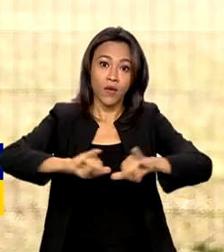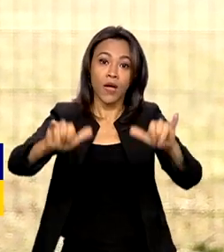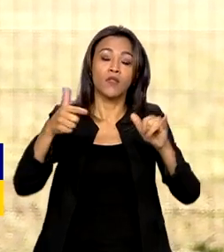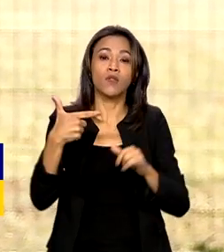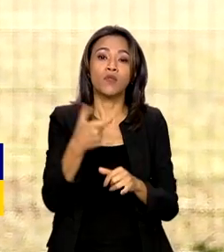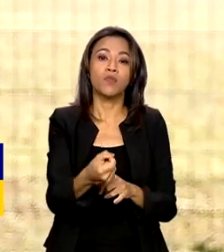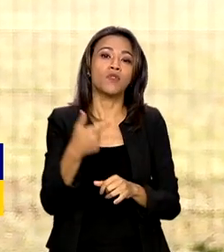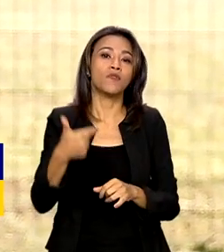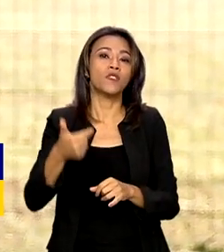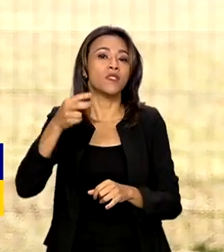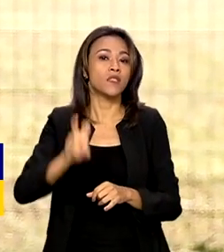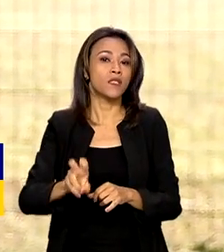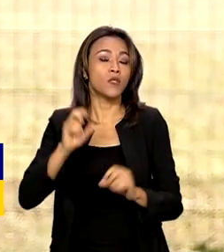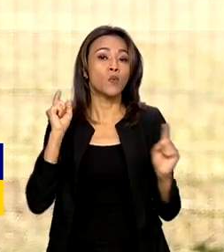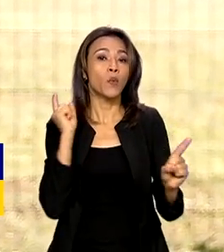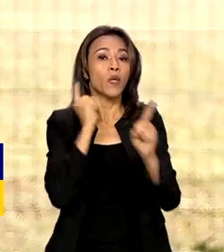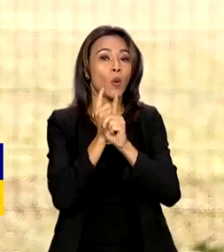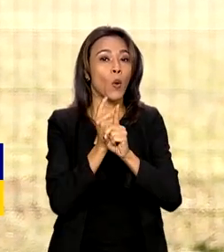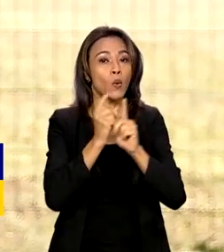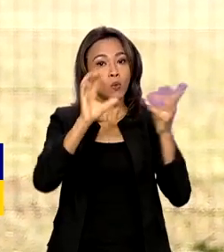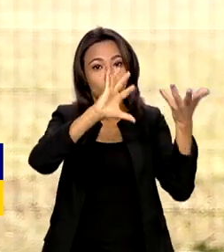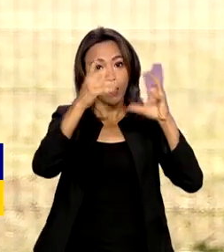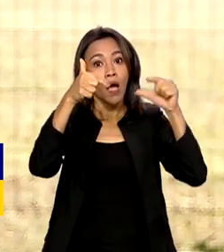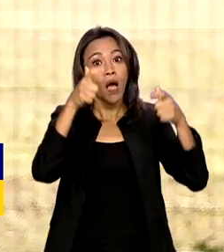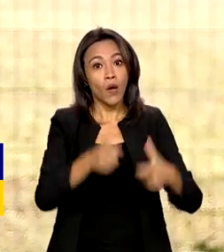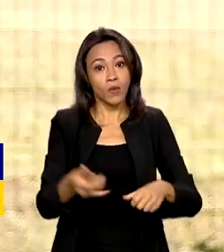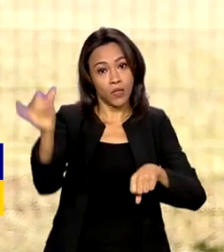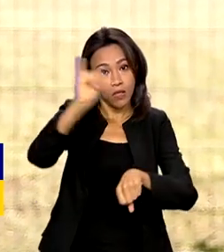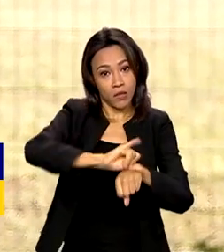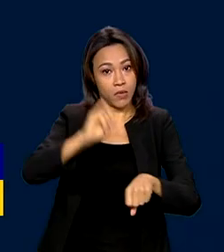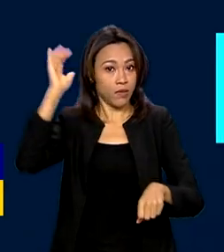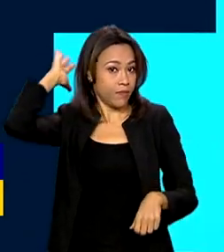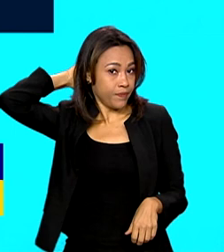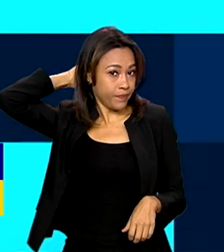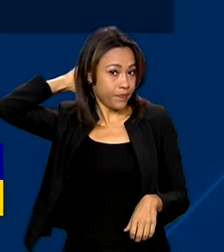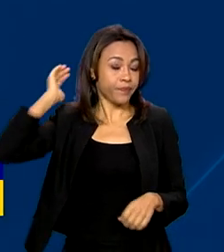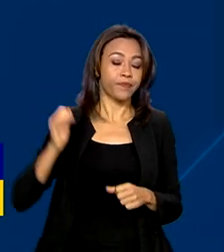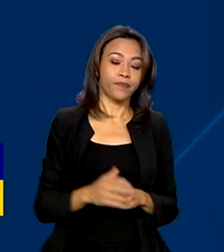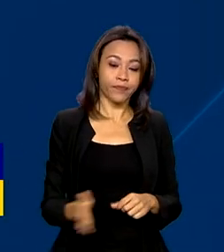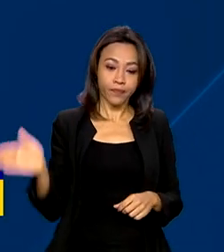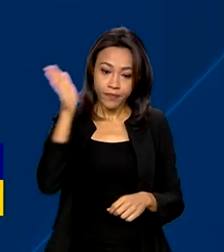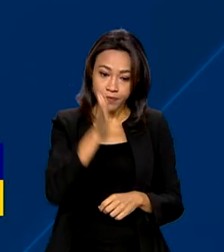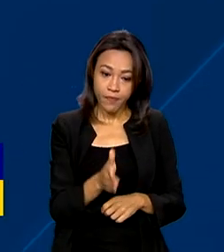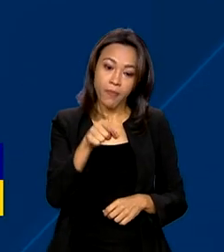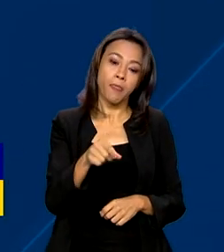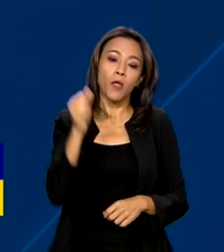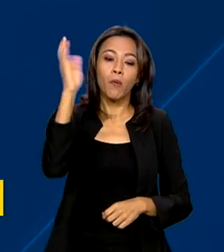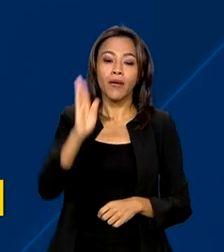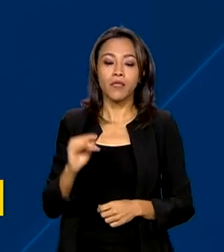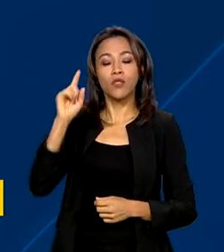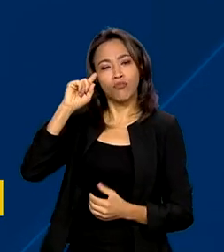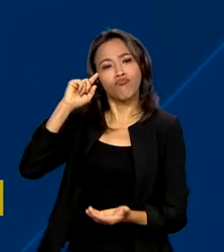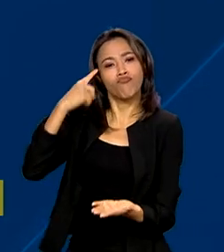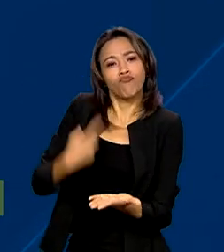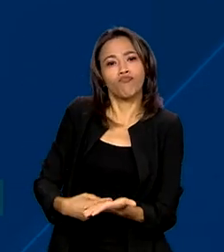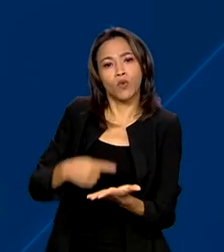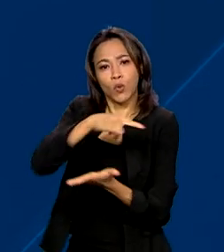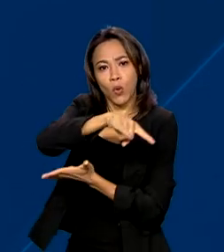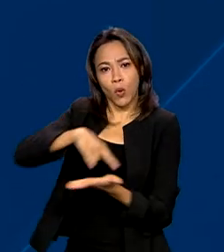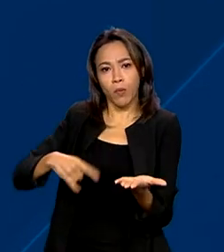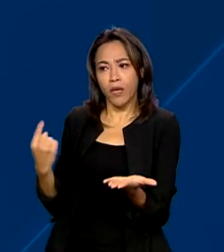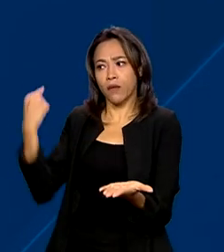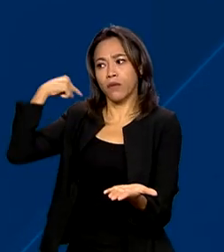na Convenção do Clima, que será realizada em Belém, no Pará. O Brasil aderiu ao Acordo de Paris em dezembro de